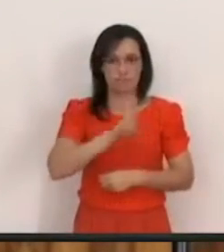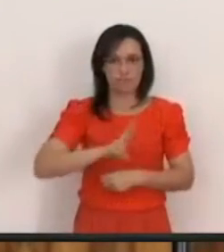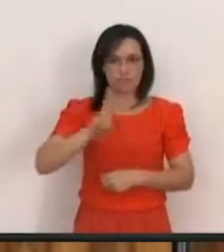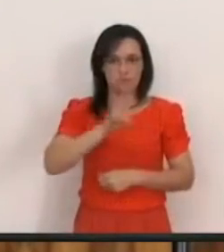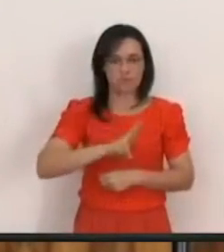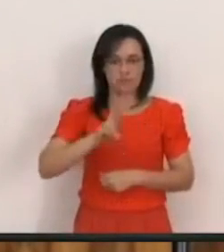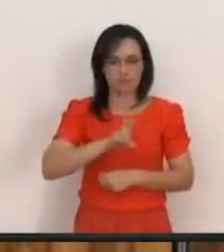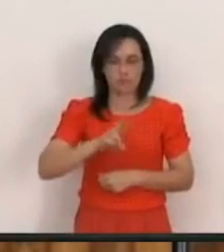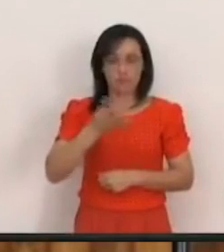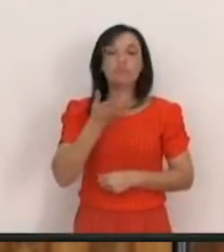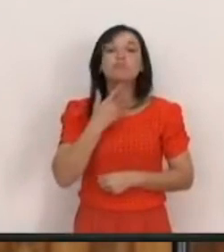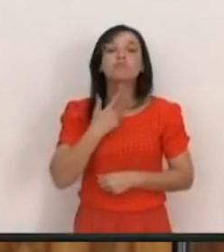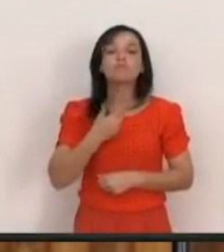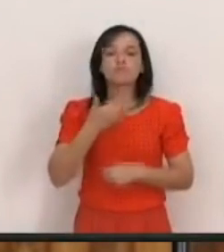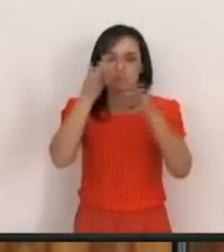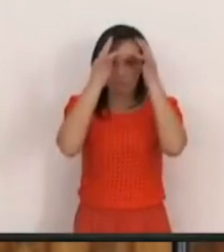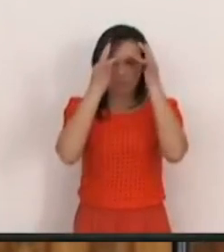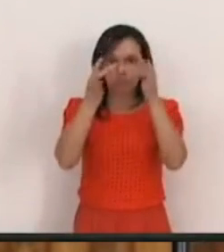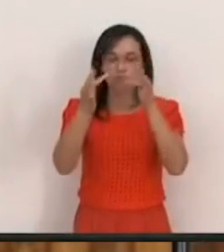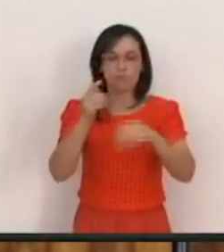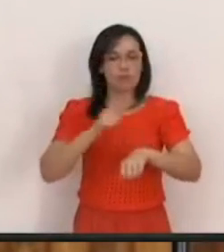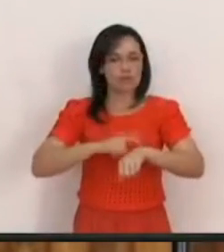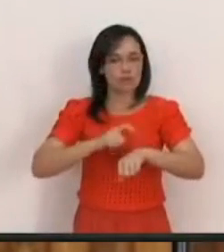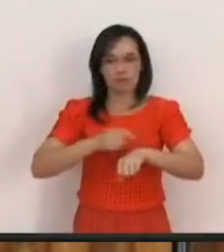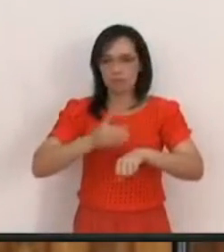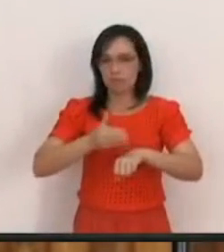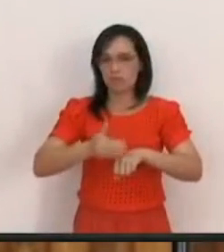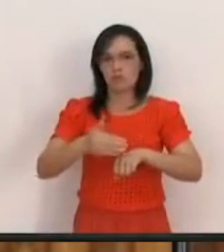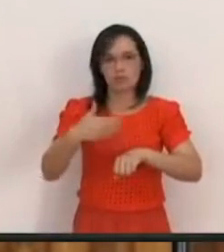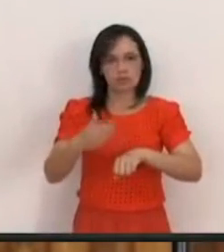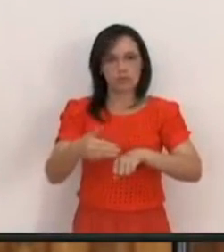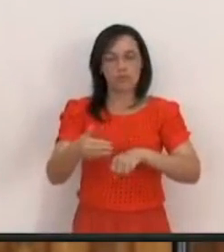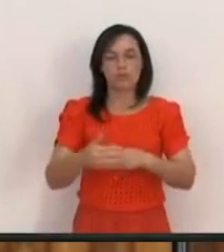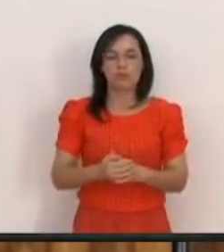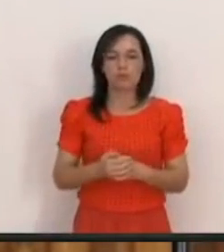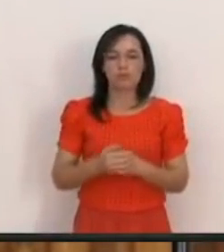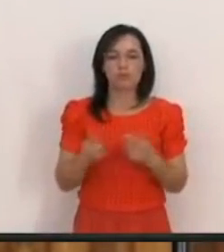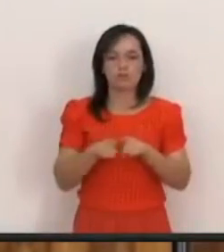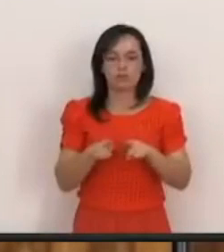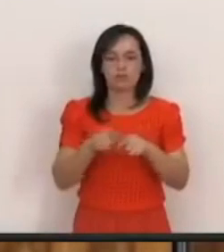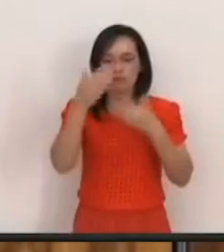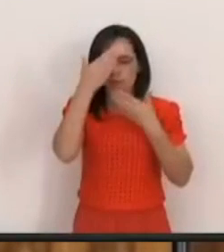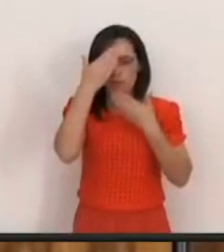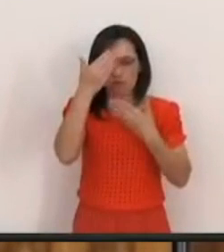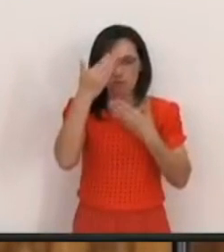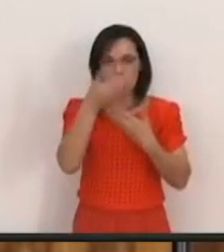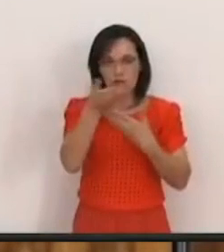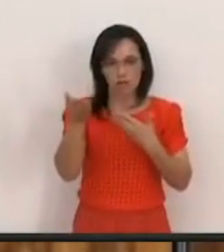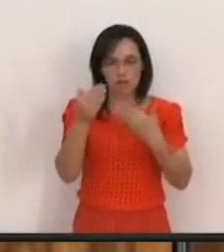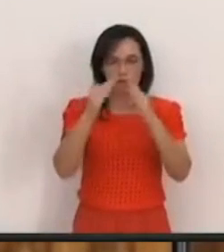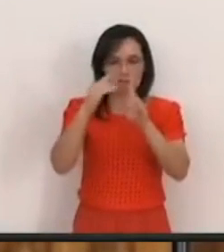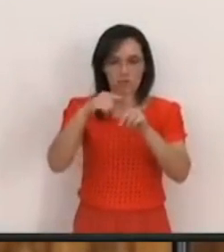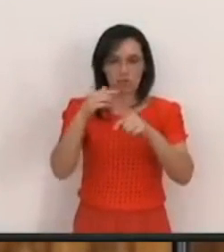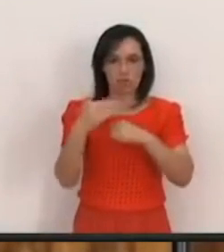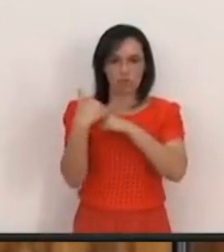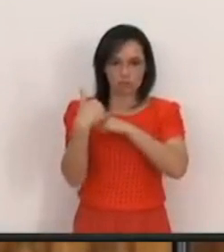E eu quero ser fiel A Deus Em todos os momentos Agradecer a igreja Pelo convite Que nos foi feito A mim E